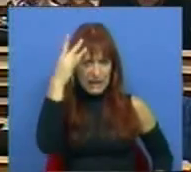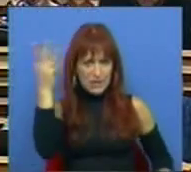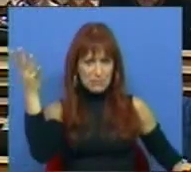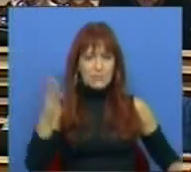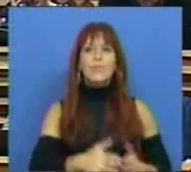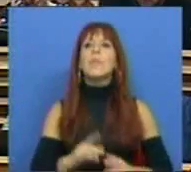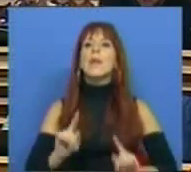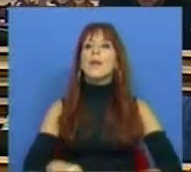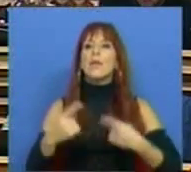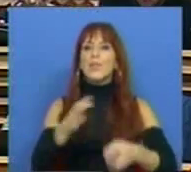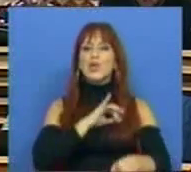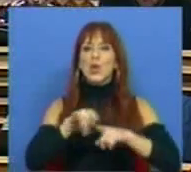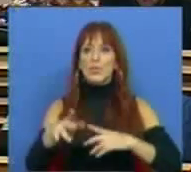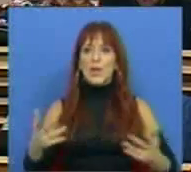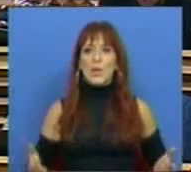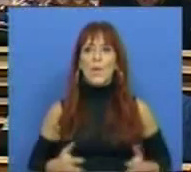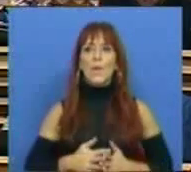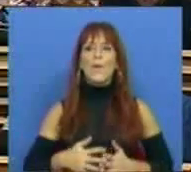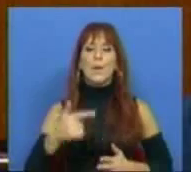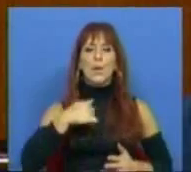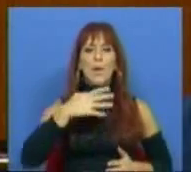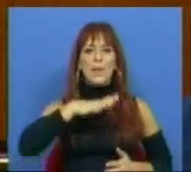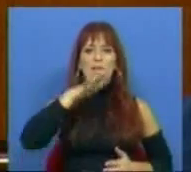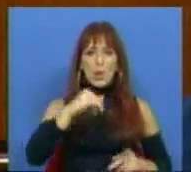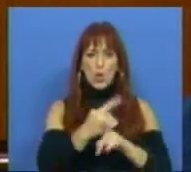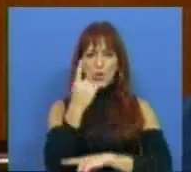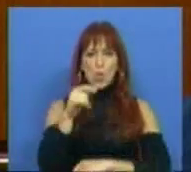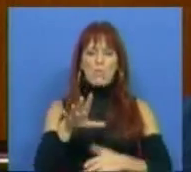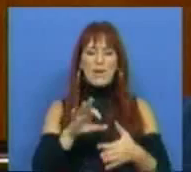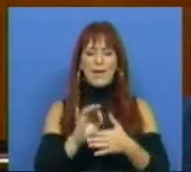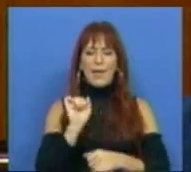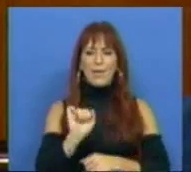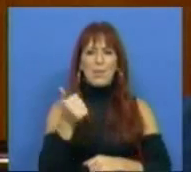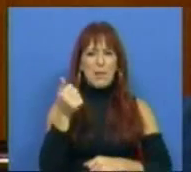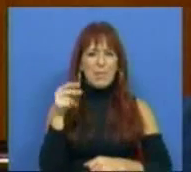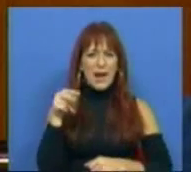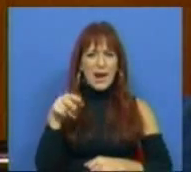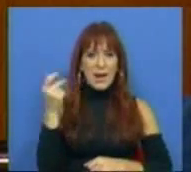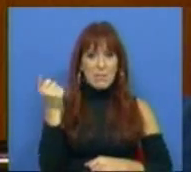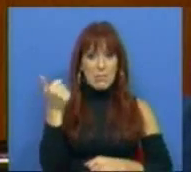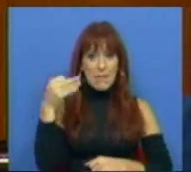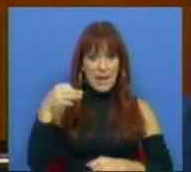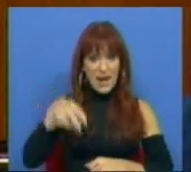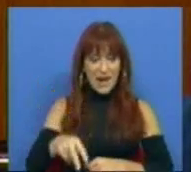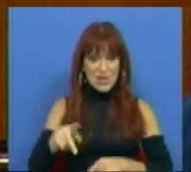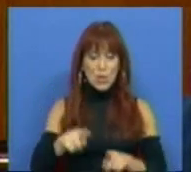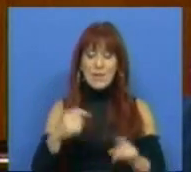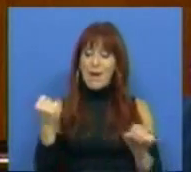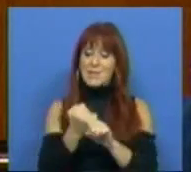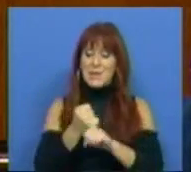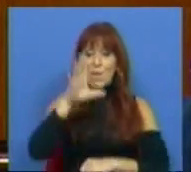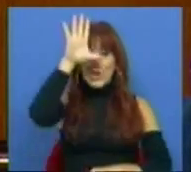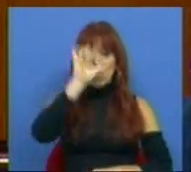Pois, Sr. Deputado, eu quero dizer uma coisa quanto ao BPM. A ação do